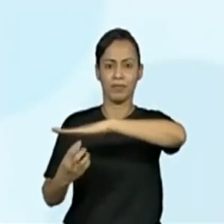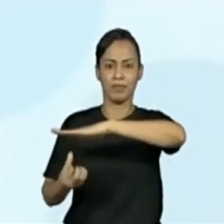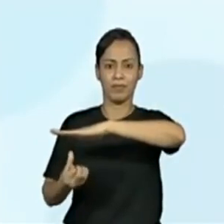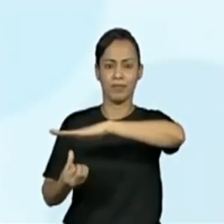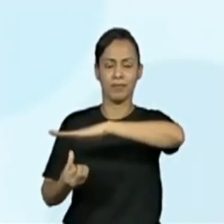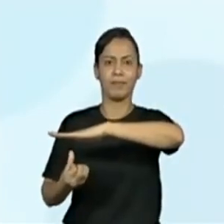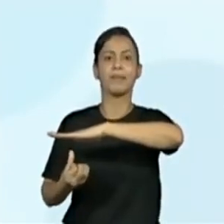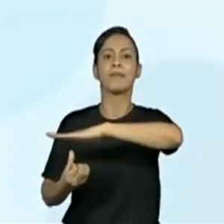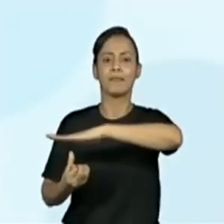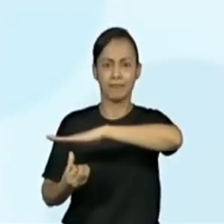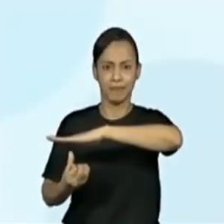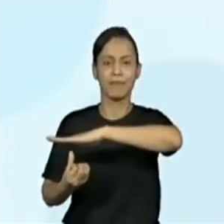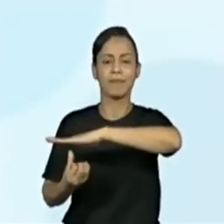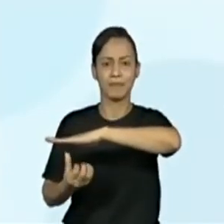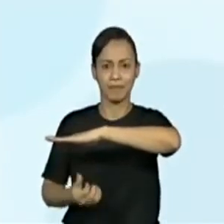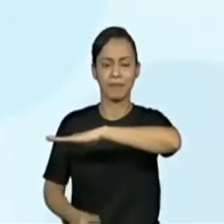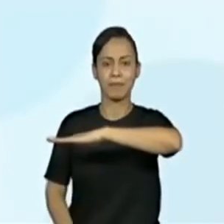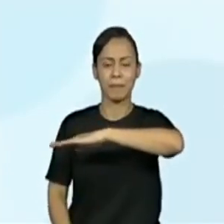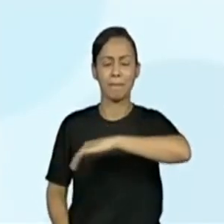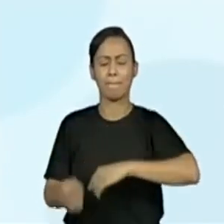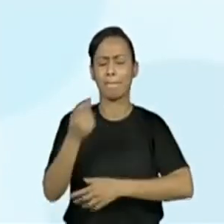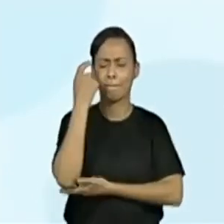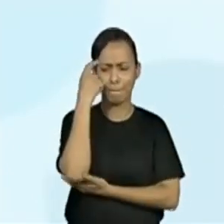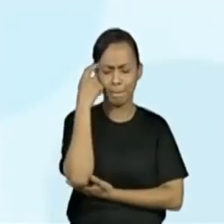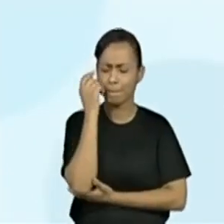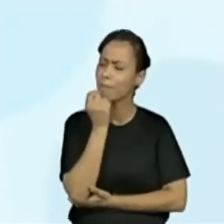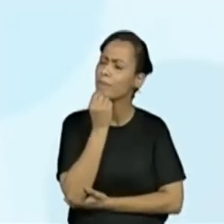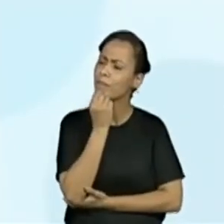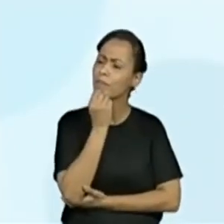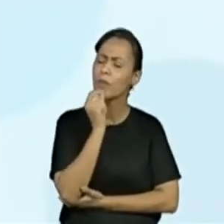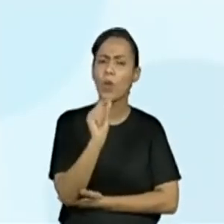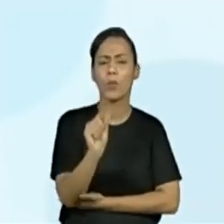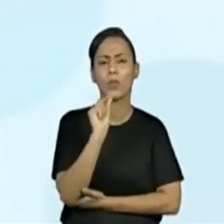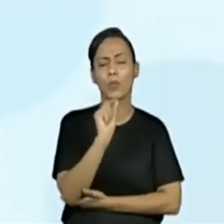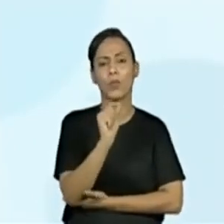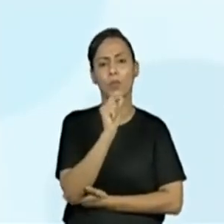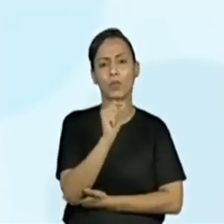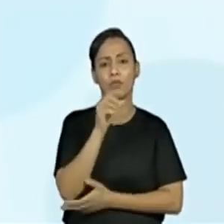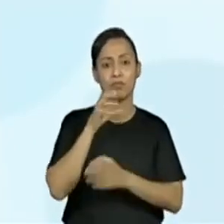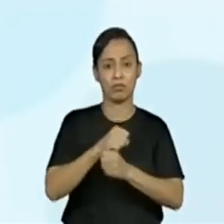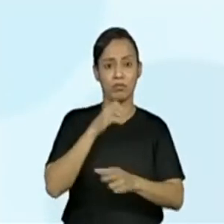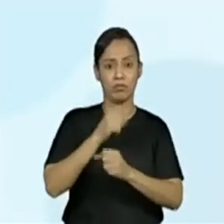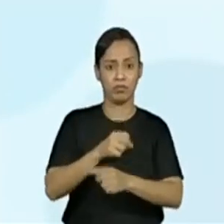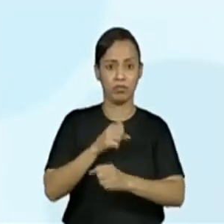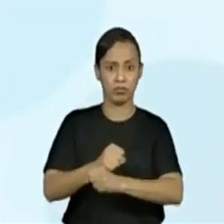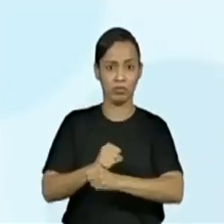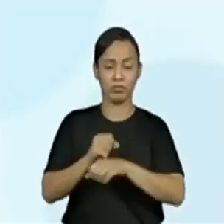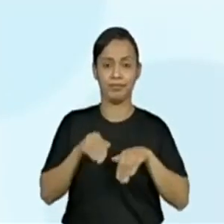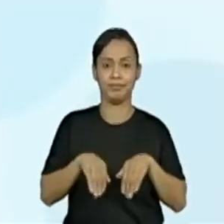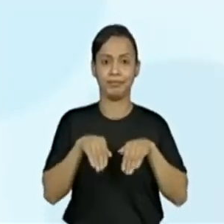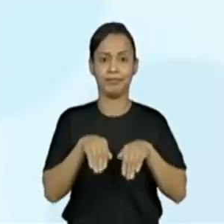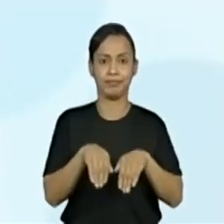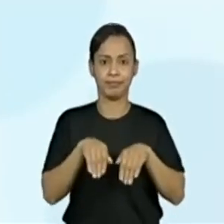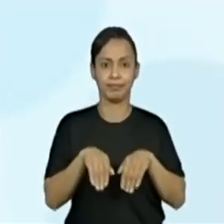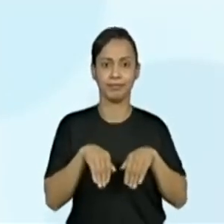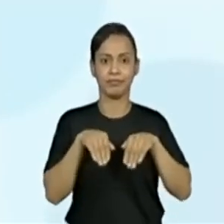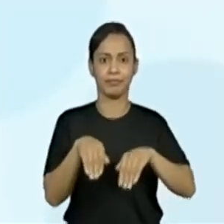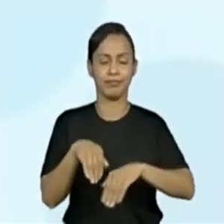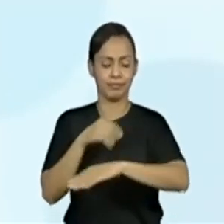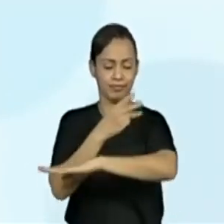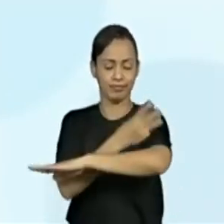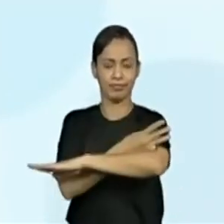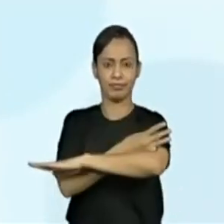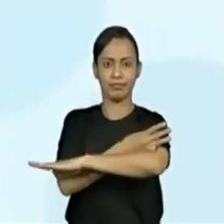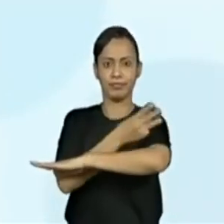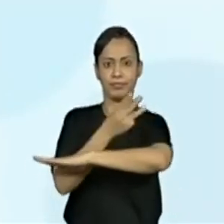16. Então, vamos pensar sobre essa sequência. Os saltos são de 13 em 3. Já posso registrar